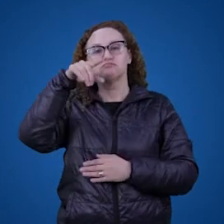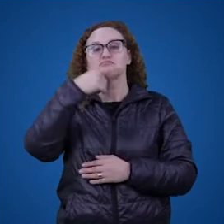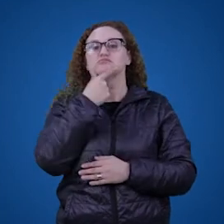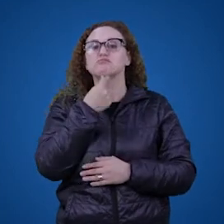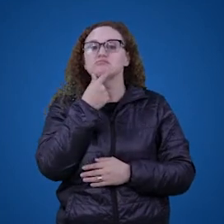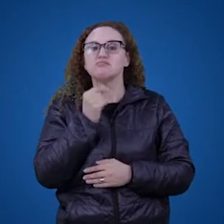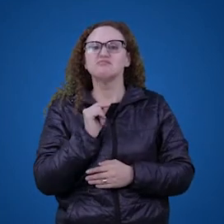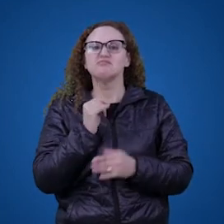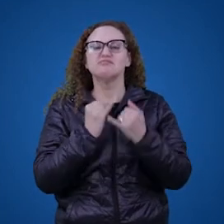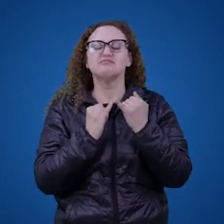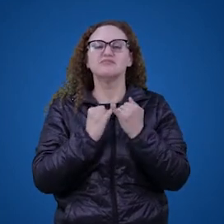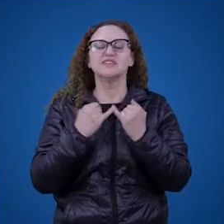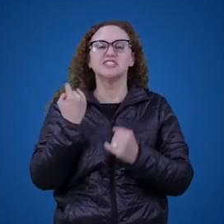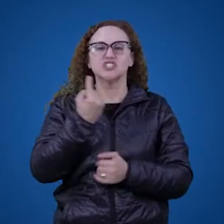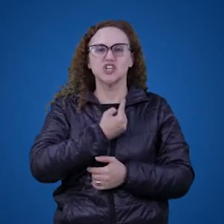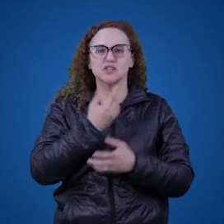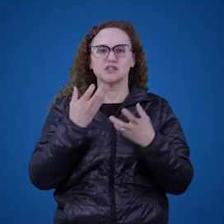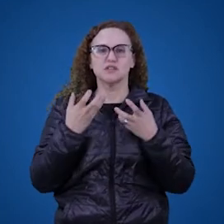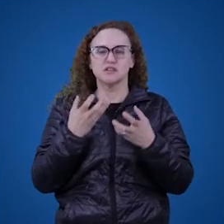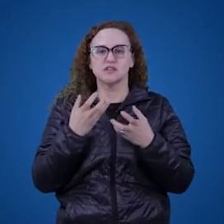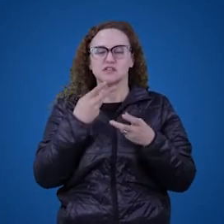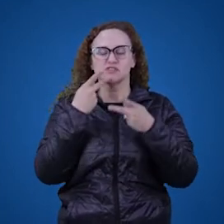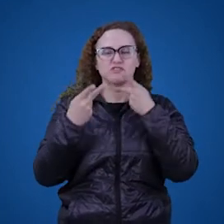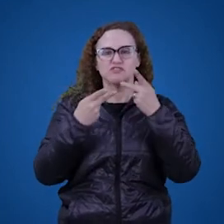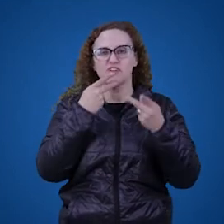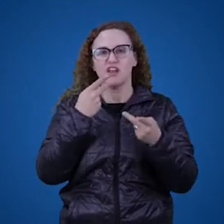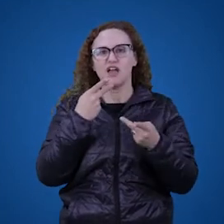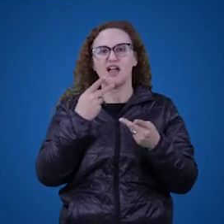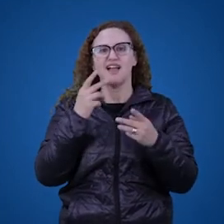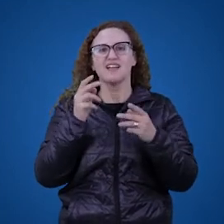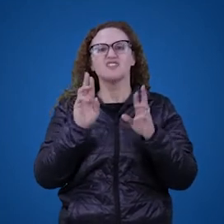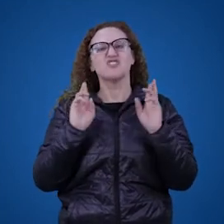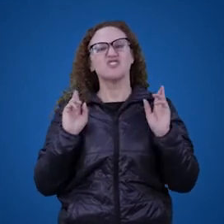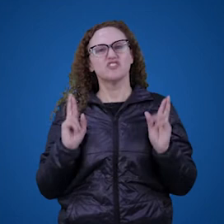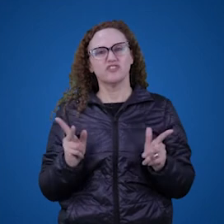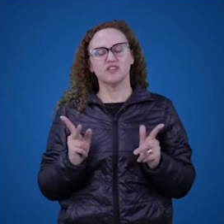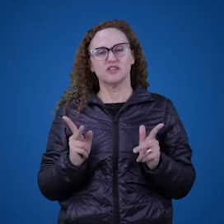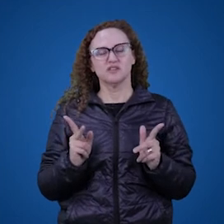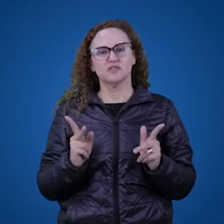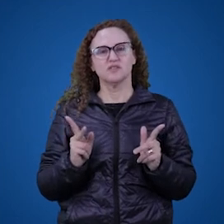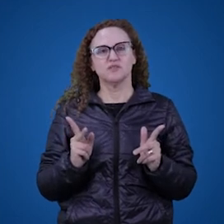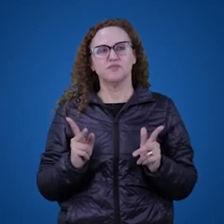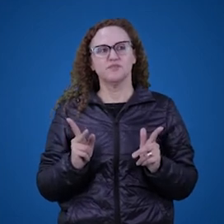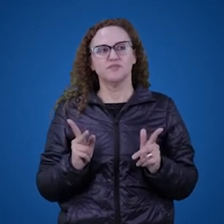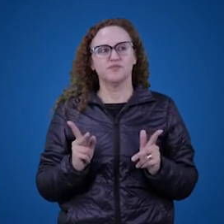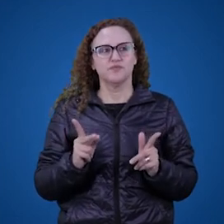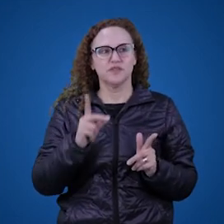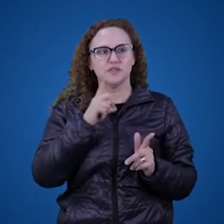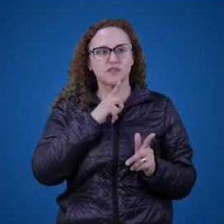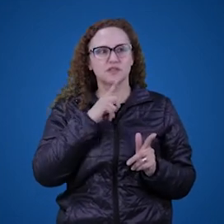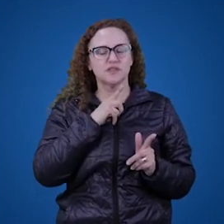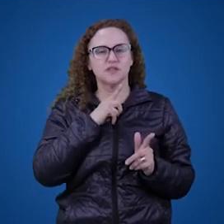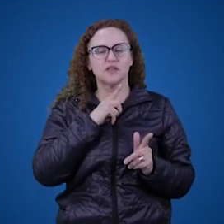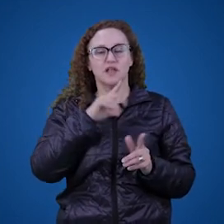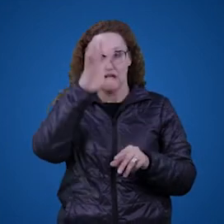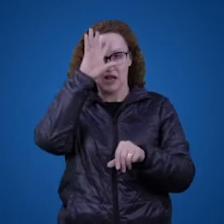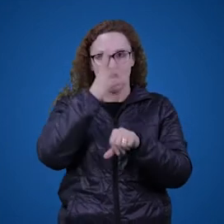A gente parece estar querendo dizer algo diferente disso, e não essa estrutura subjacente, lógica, toda